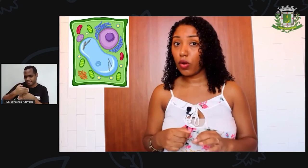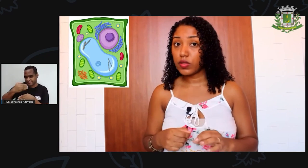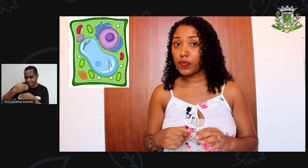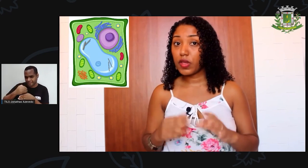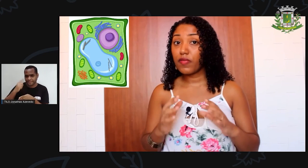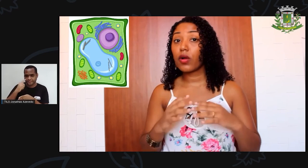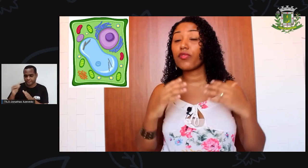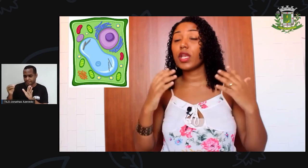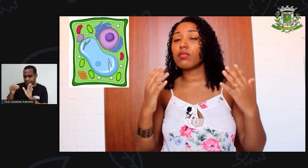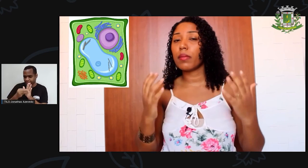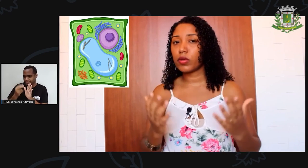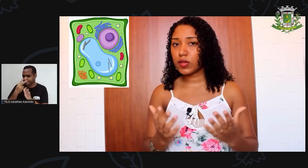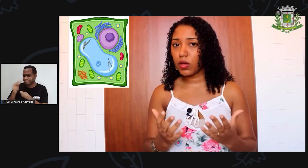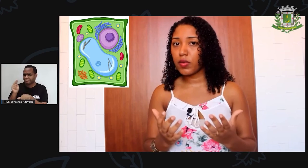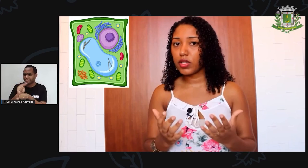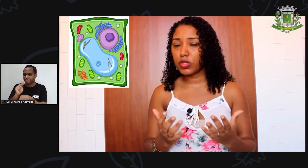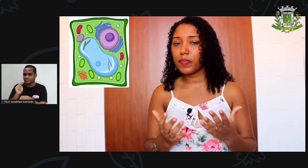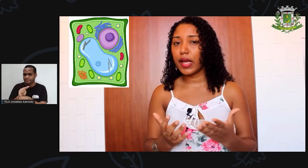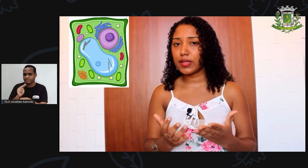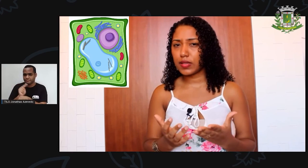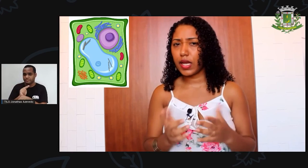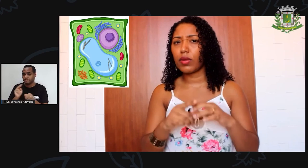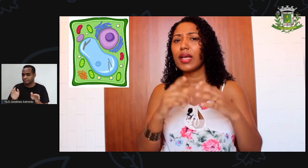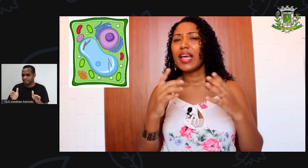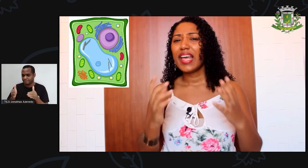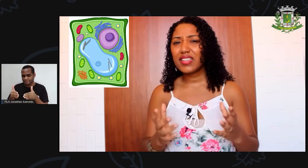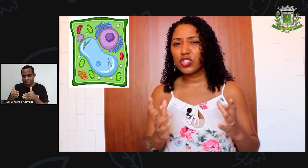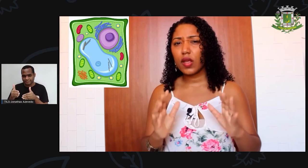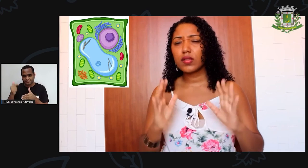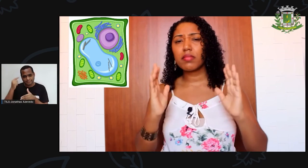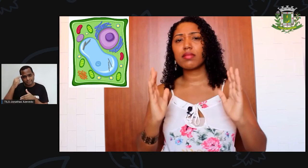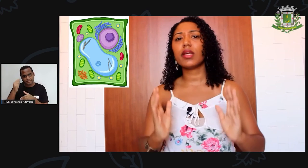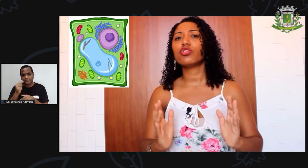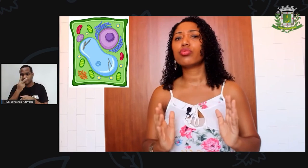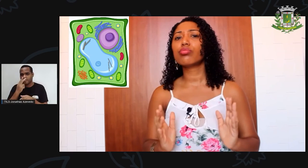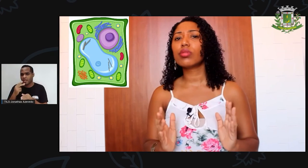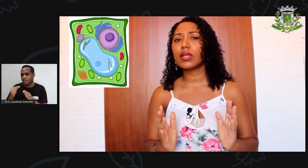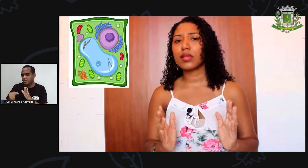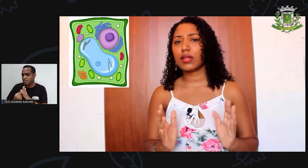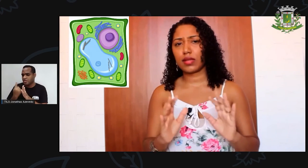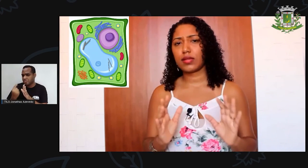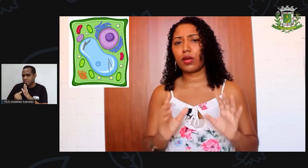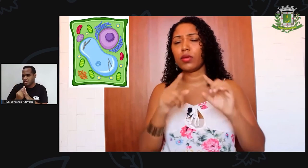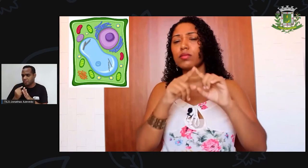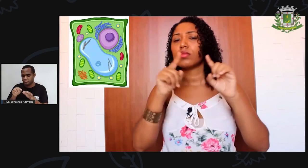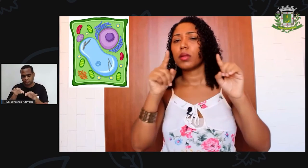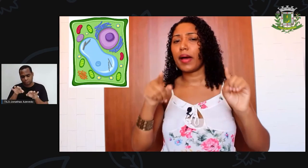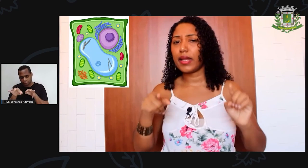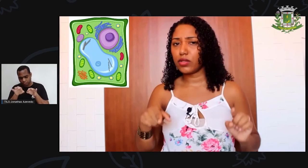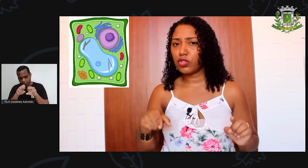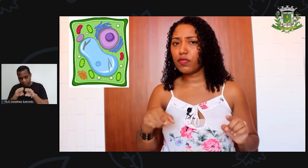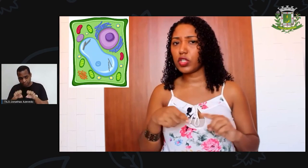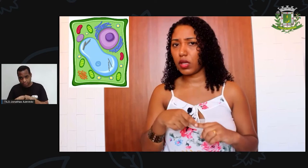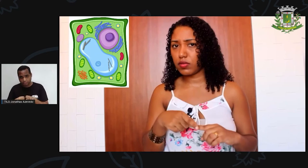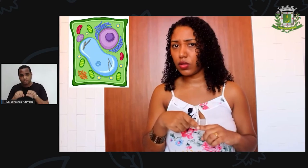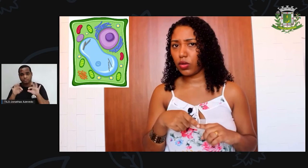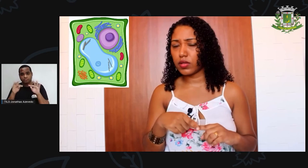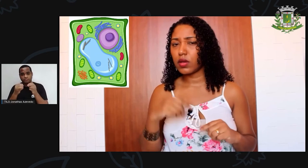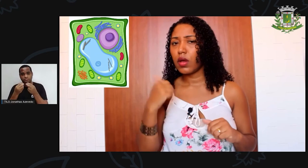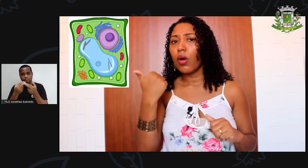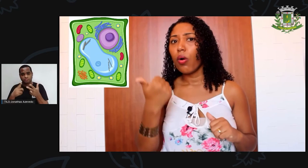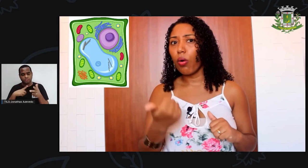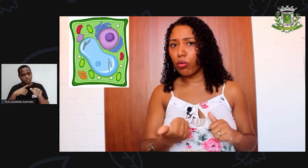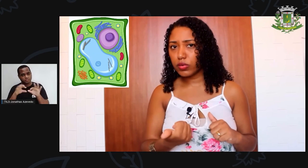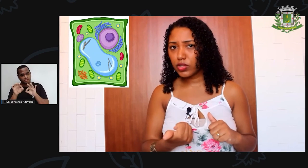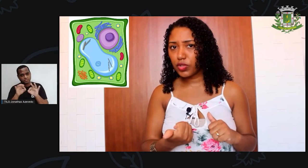de celulose, que vai conferir uma proteção extra a essa célula, resistência, manter a estrutura dessa célula, parede, vegetal e